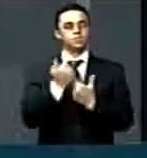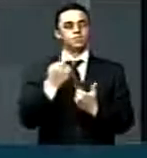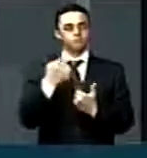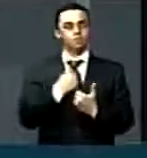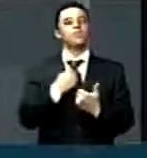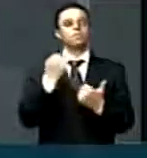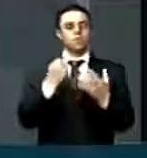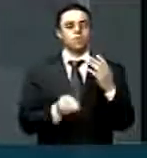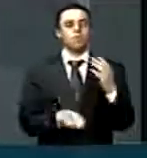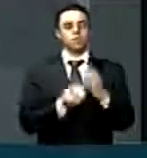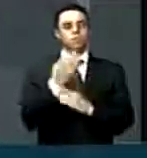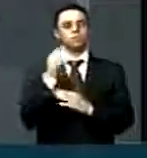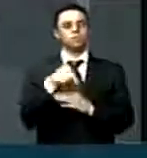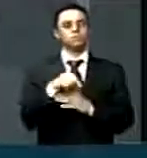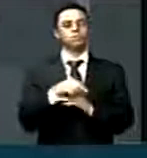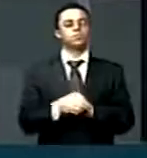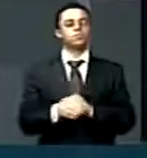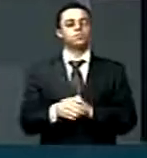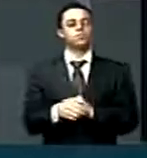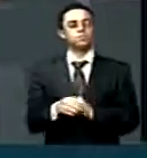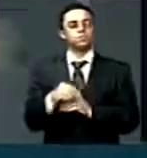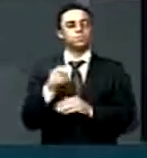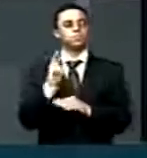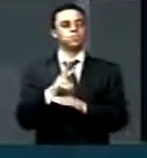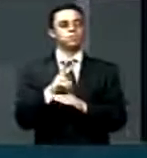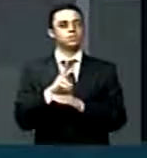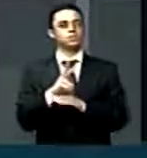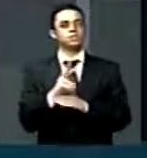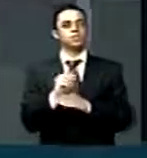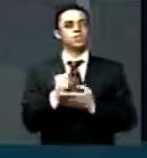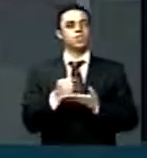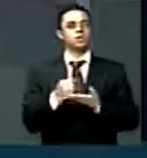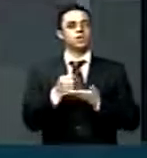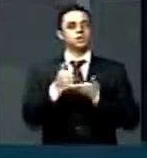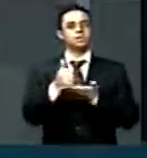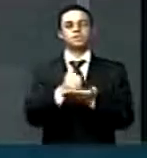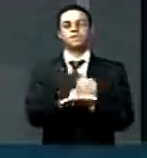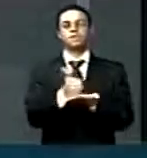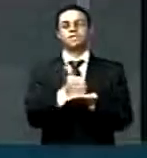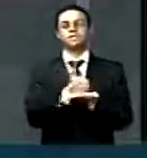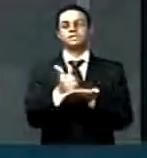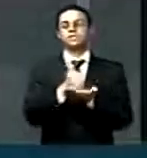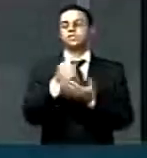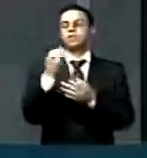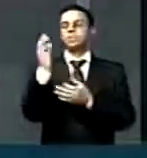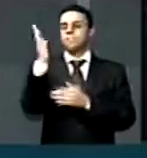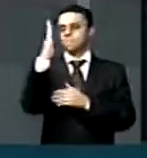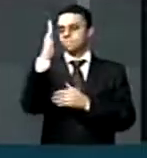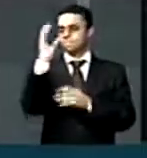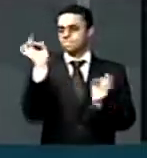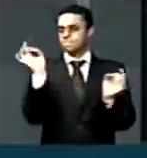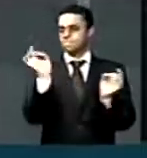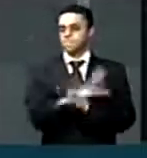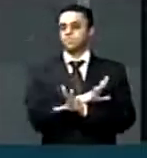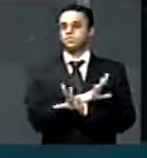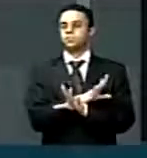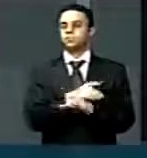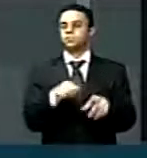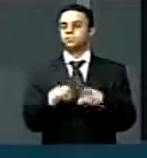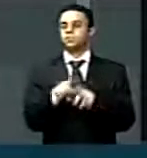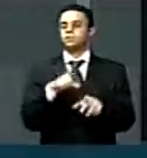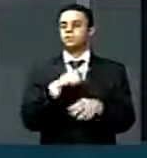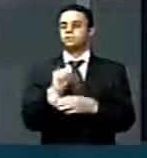autor que defende assistência farmacêutica integral e a garantia de que